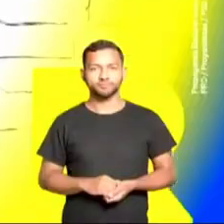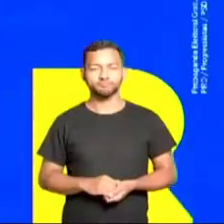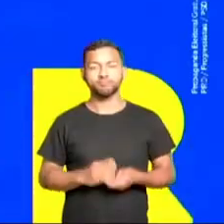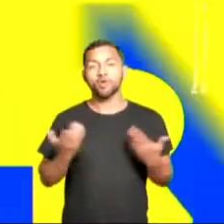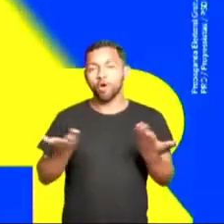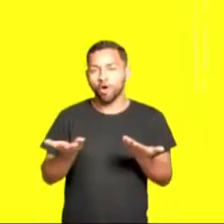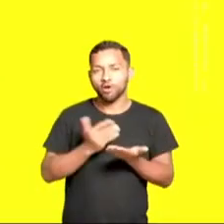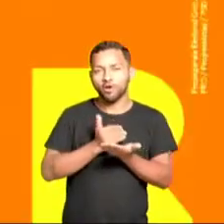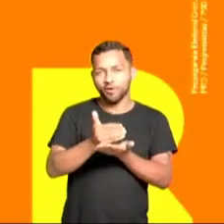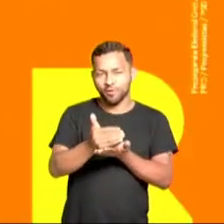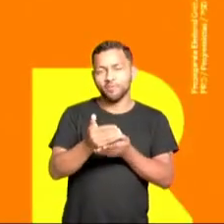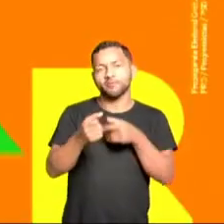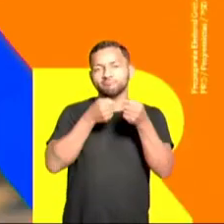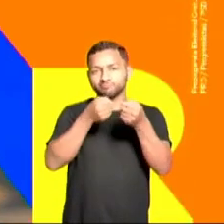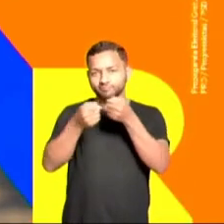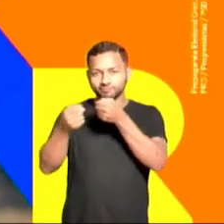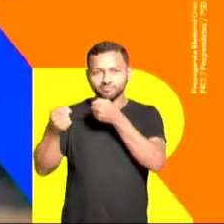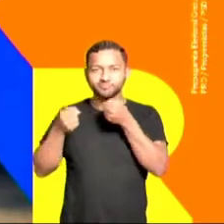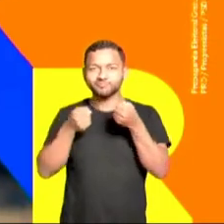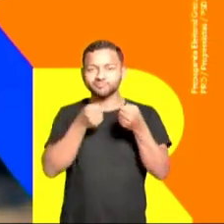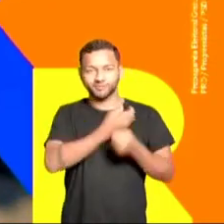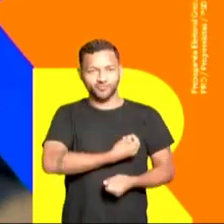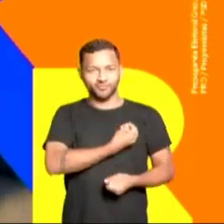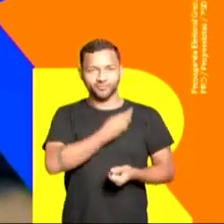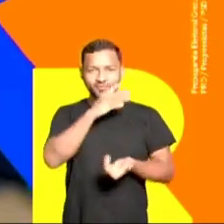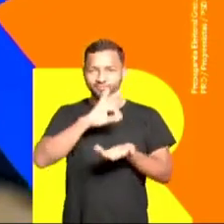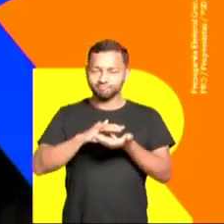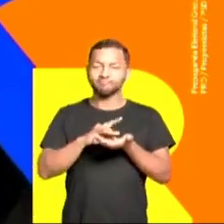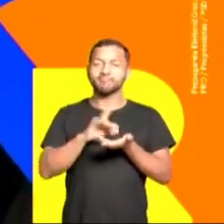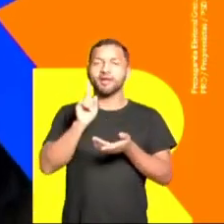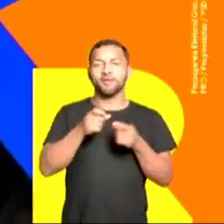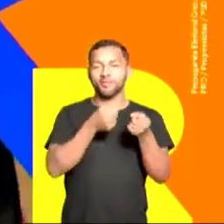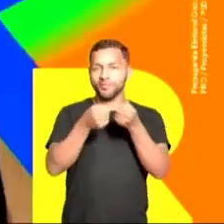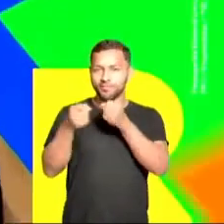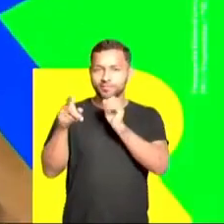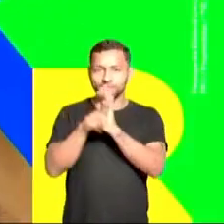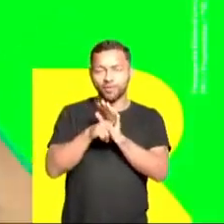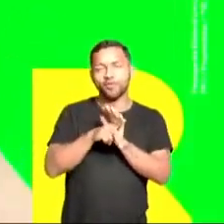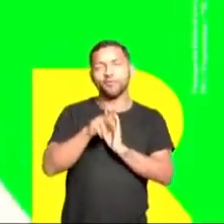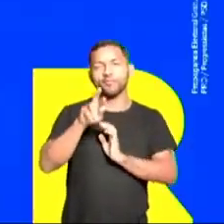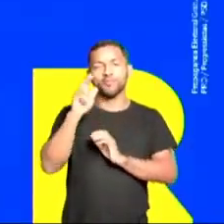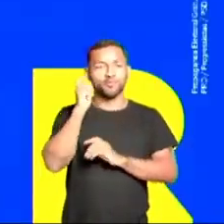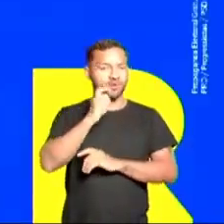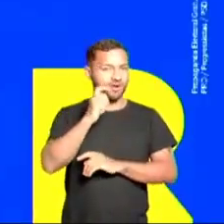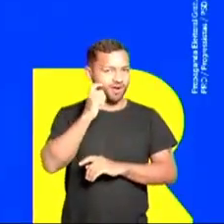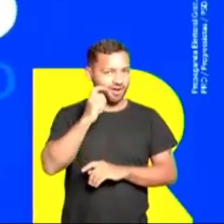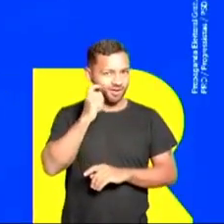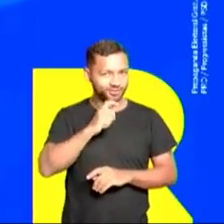Vai começar agora o programa da vida real. O programa do Ricardo Nunes.